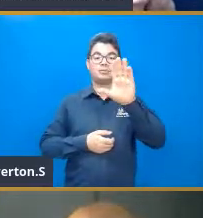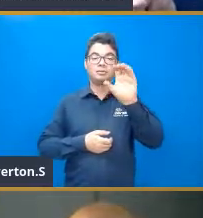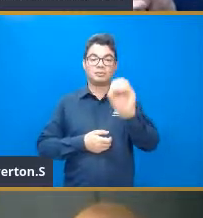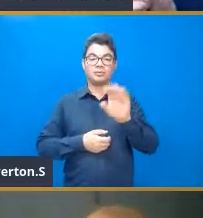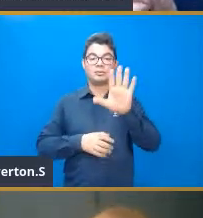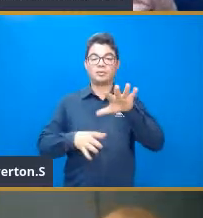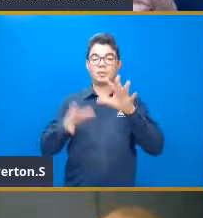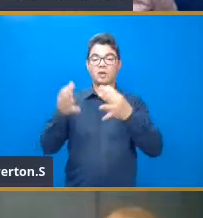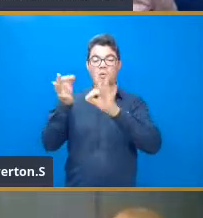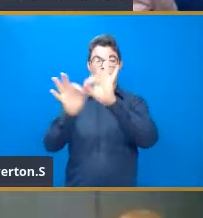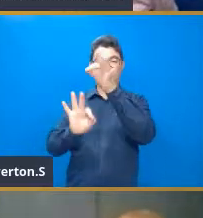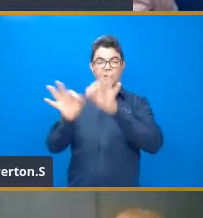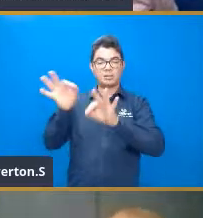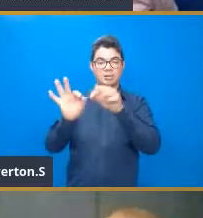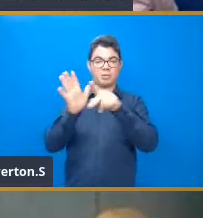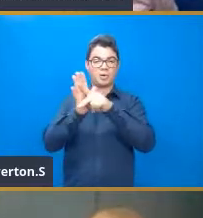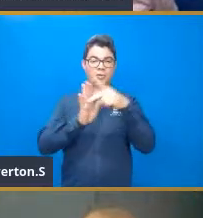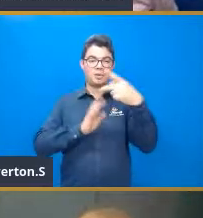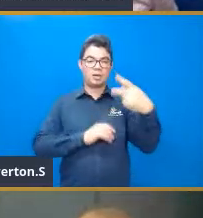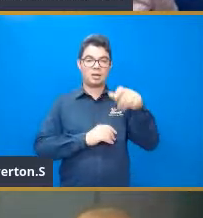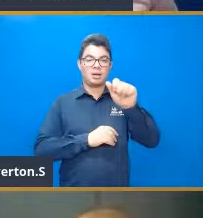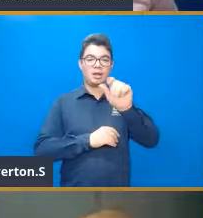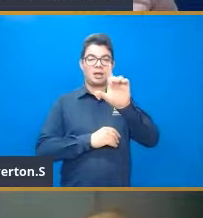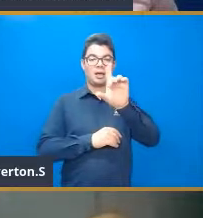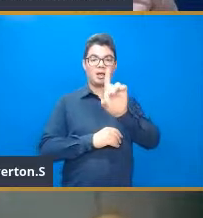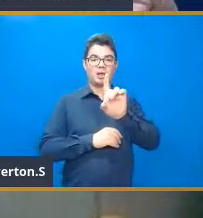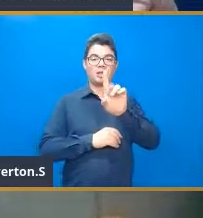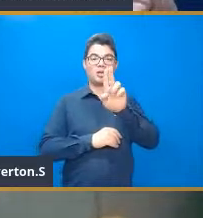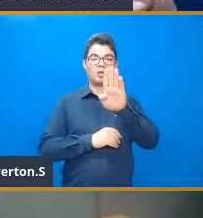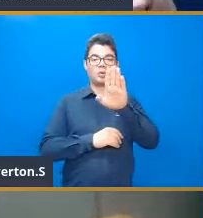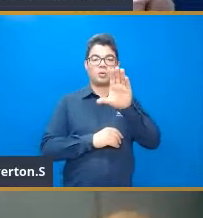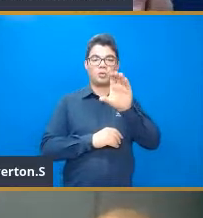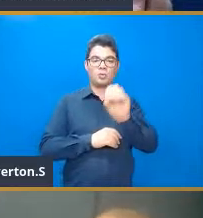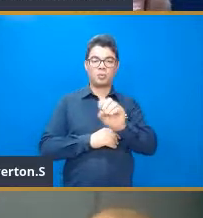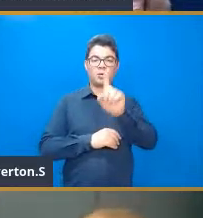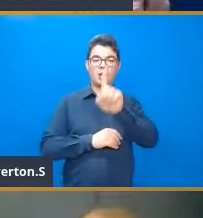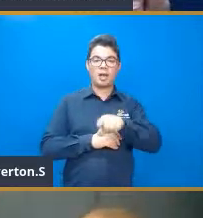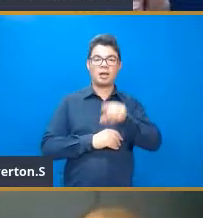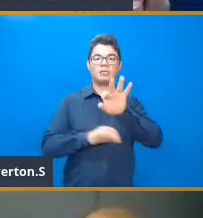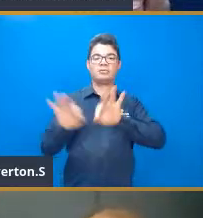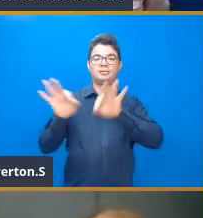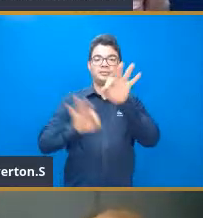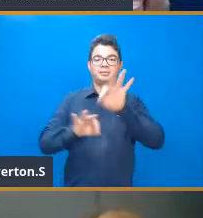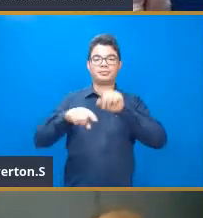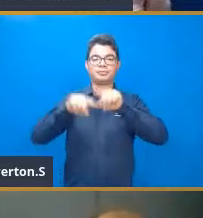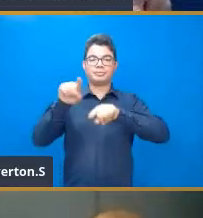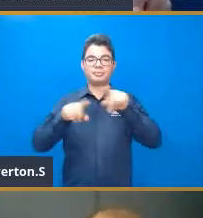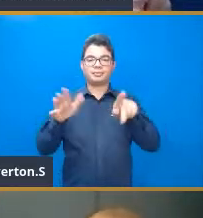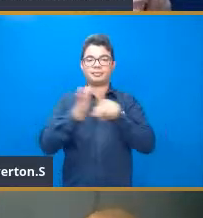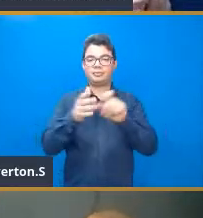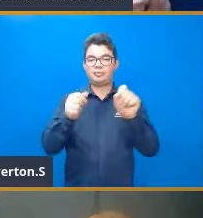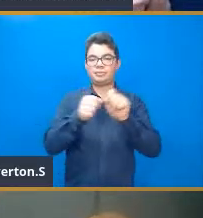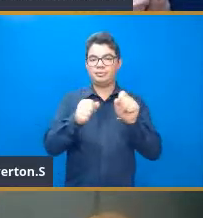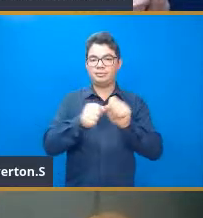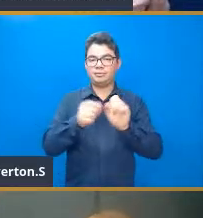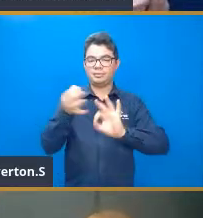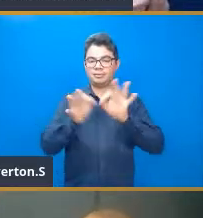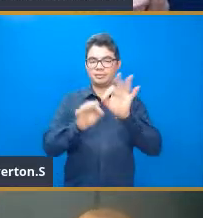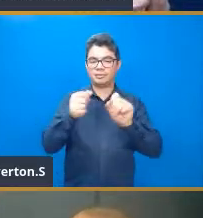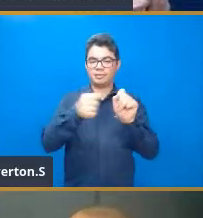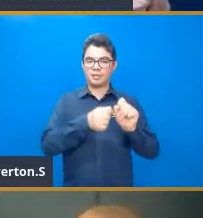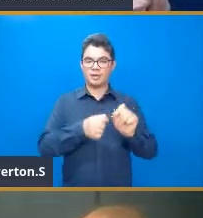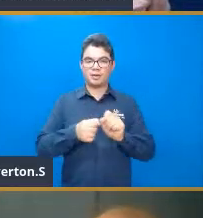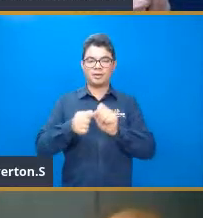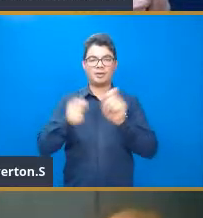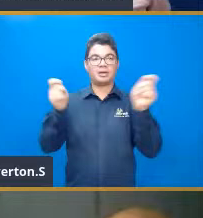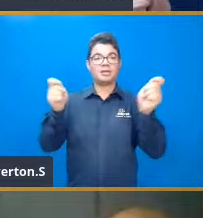composição ideal do adubo, pode utilizar a matemática sim. Para que você tenha ali a matéria-prima da composição dos adubos, você utilize da